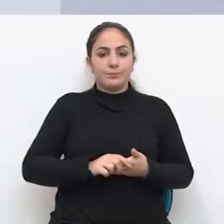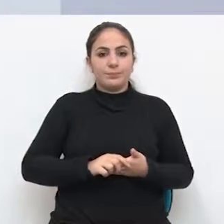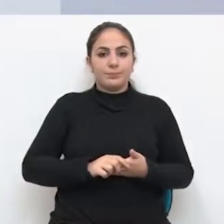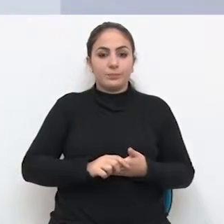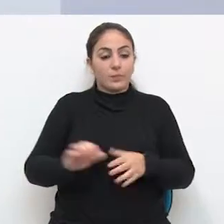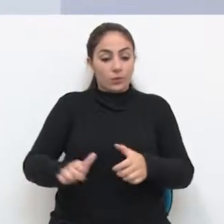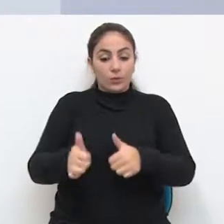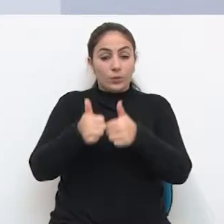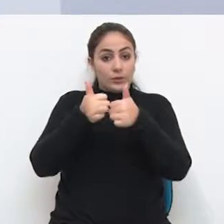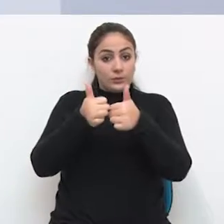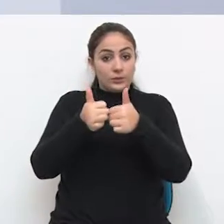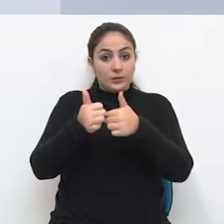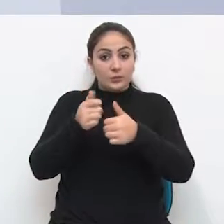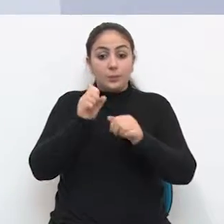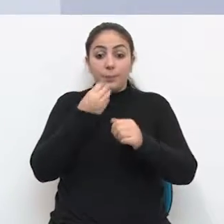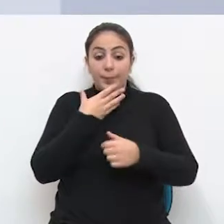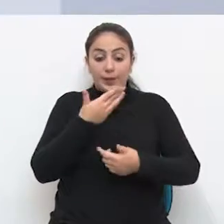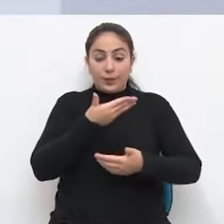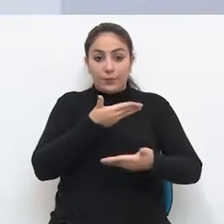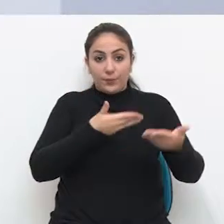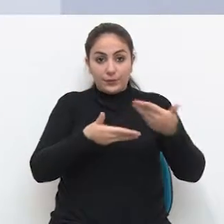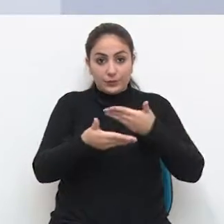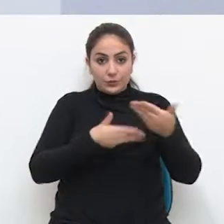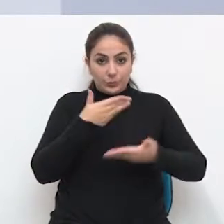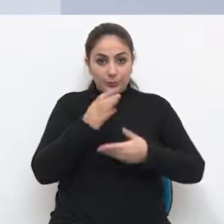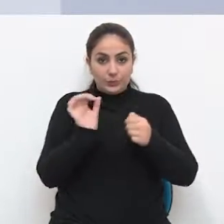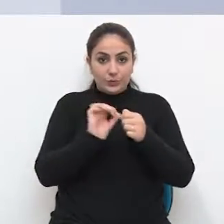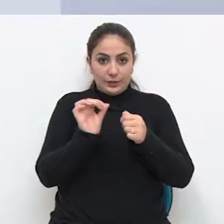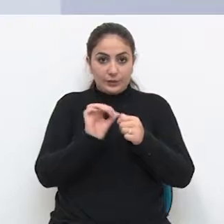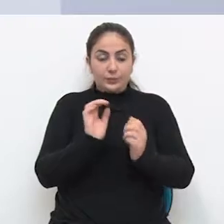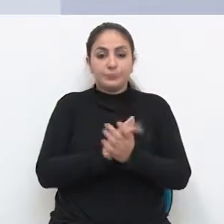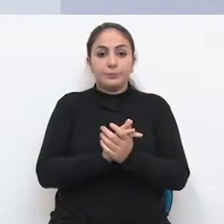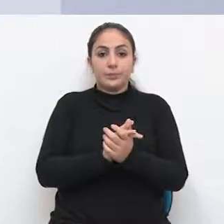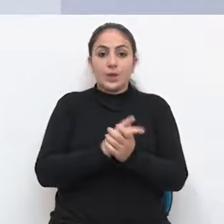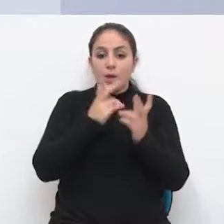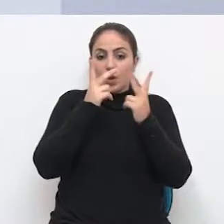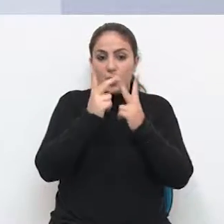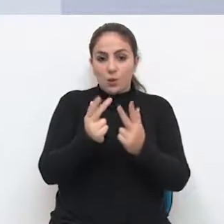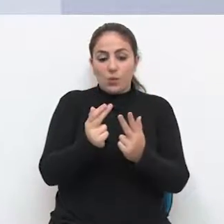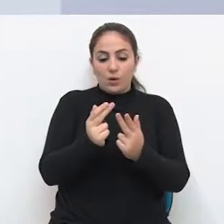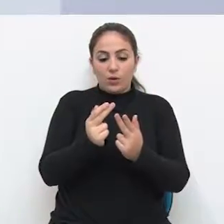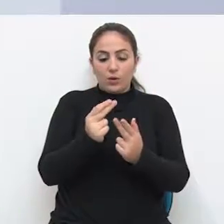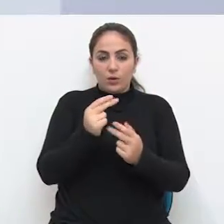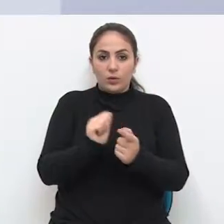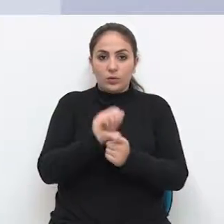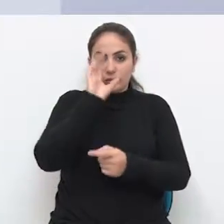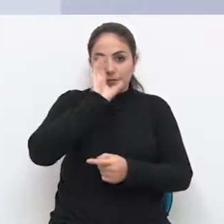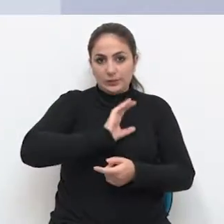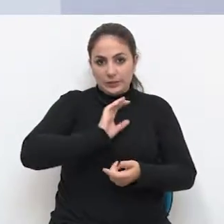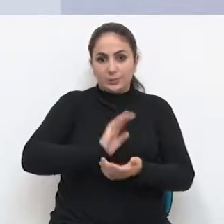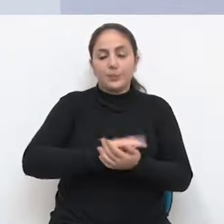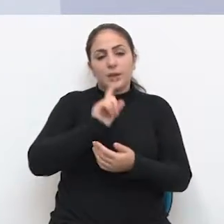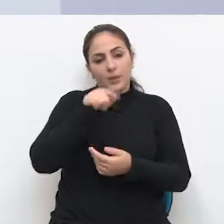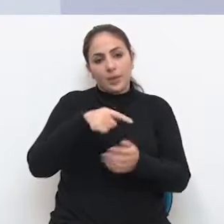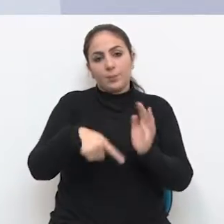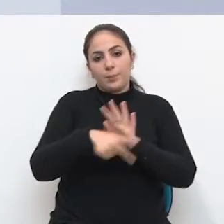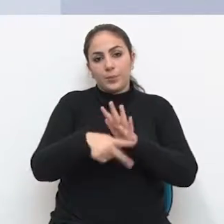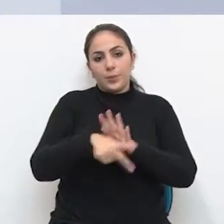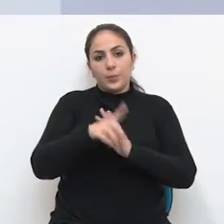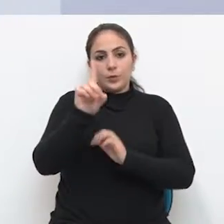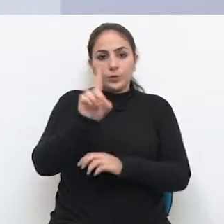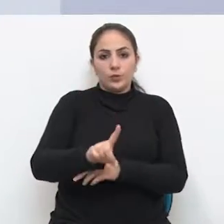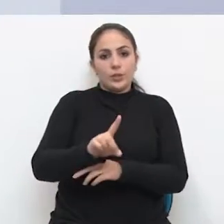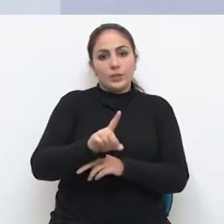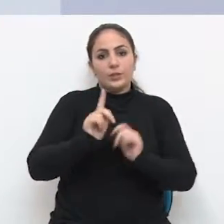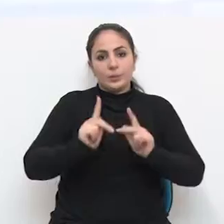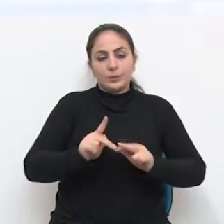qualificando o atendimento prestado, bem como também o do cidadão, que é de direito